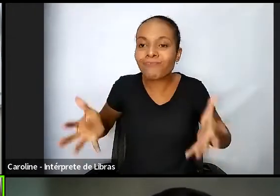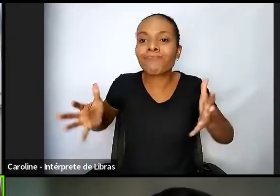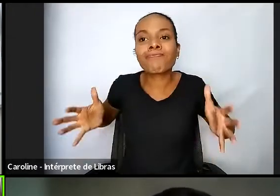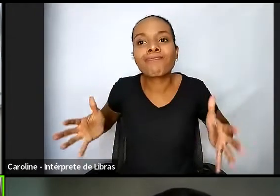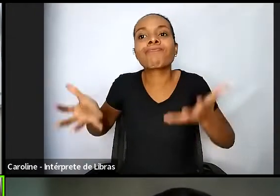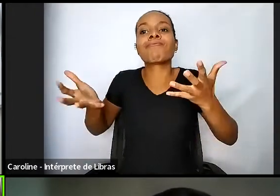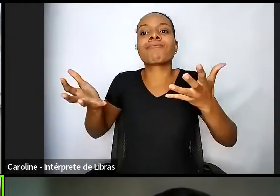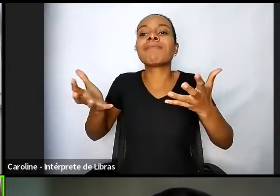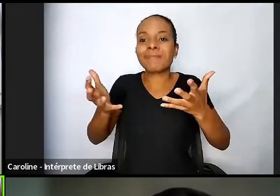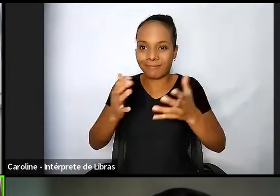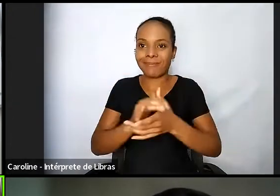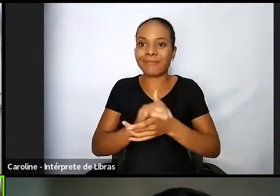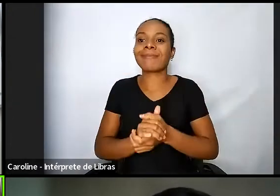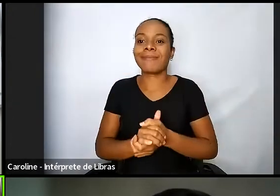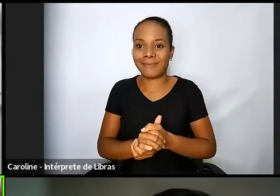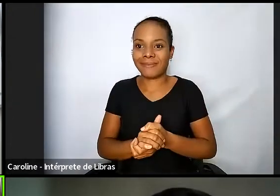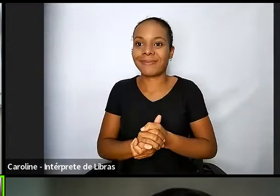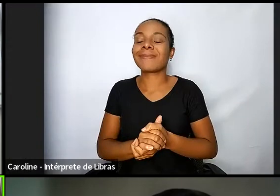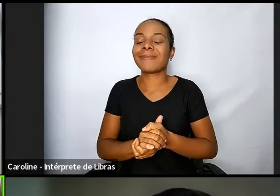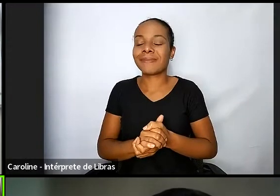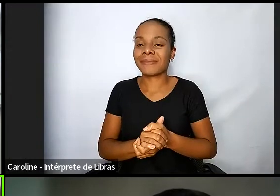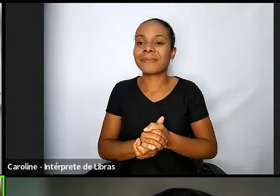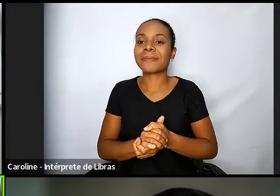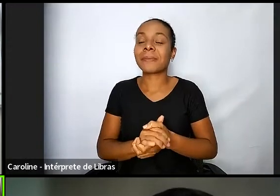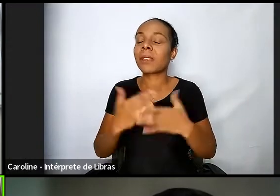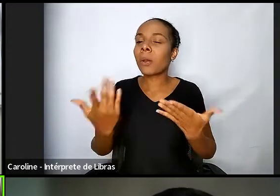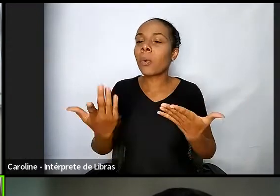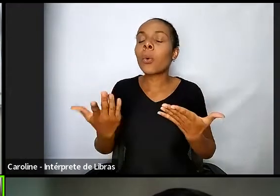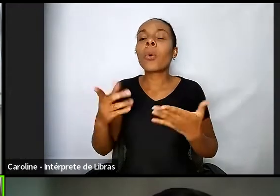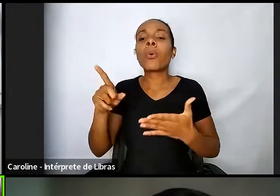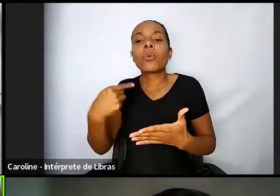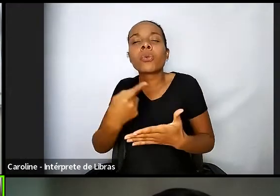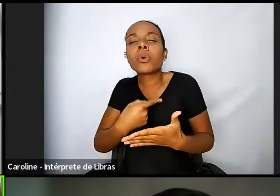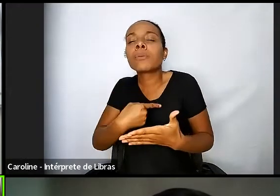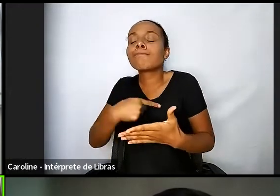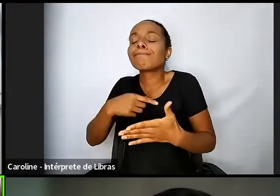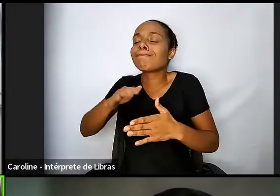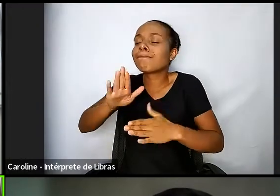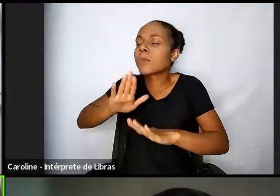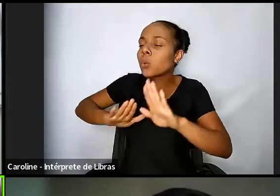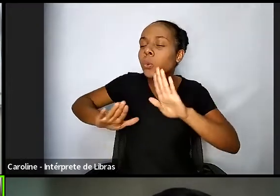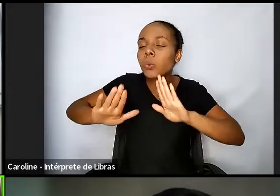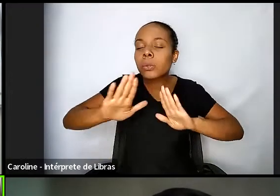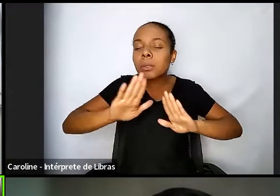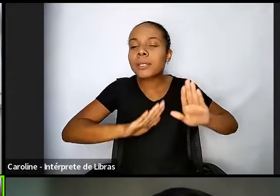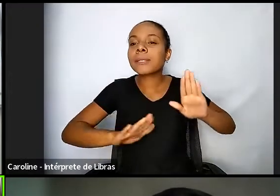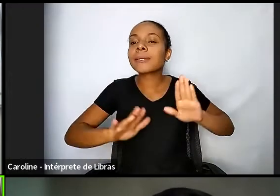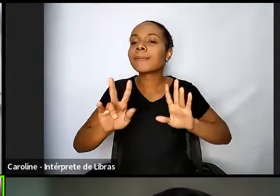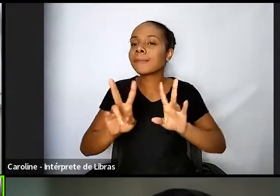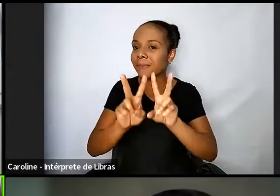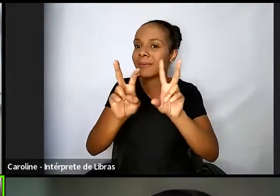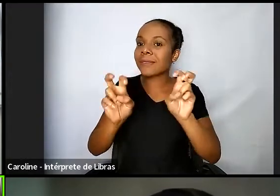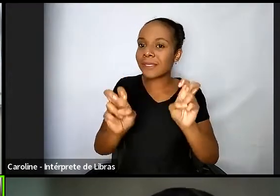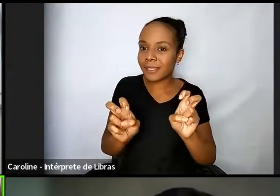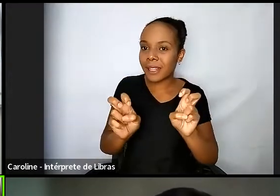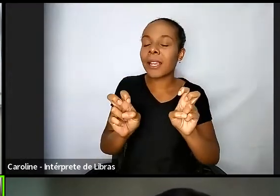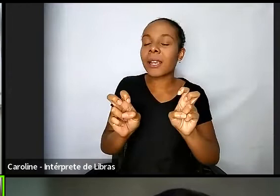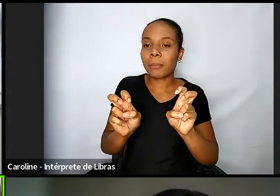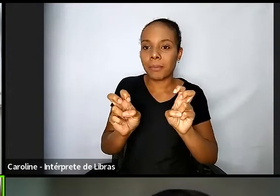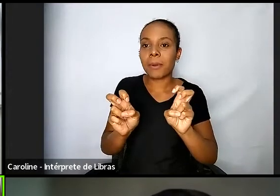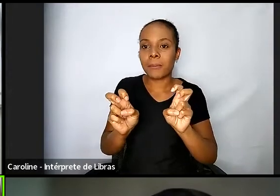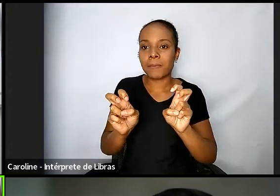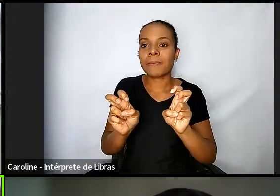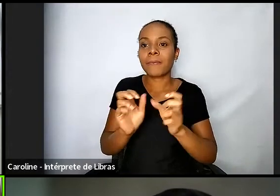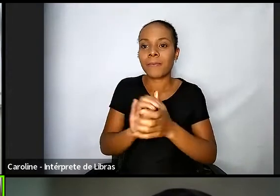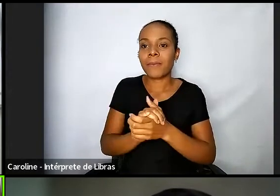Então, nós tivemos esse cuidado para que a gente apenas tratasse do que fosse especificamente do